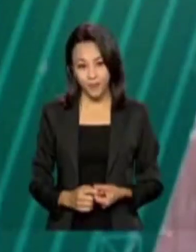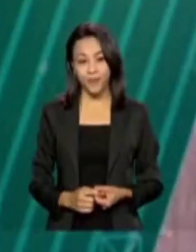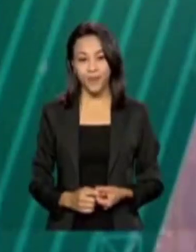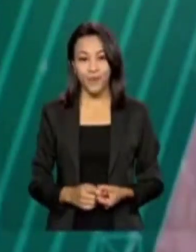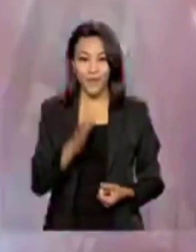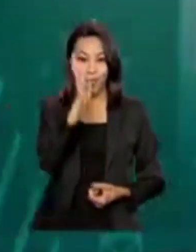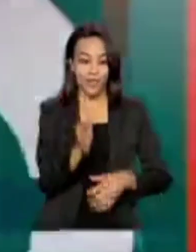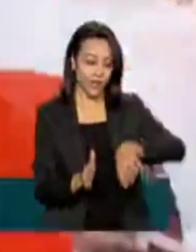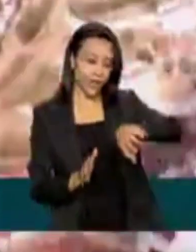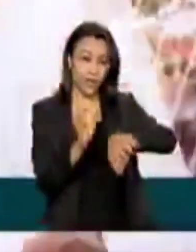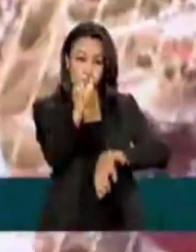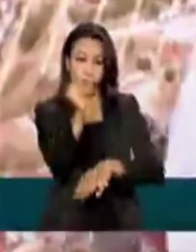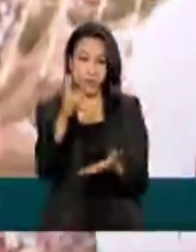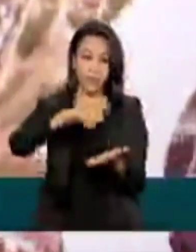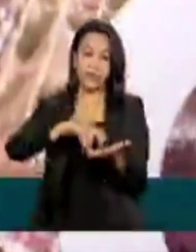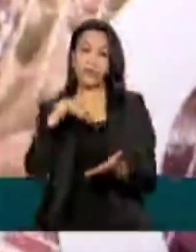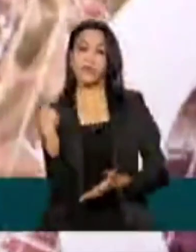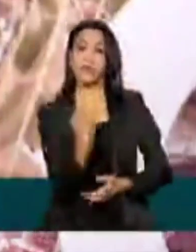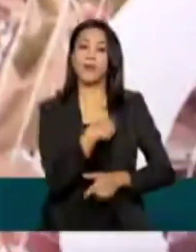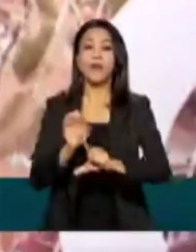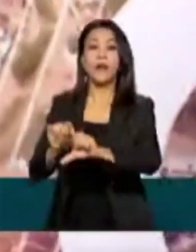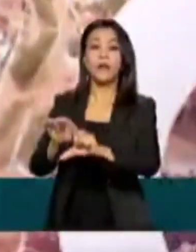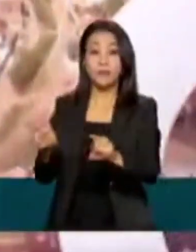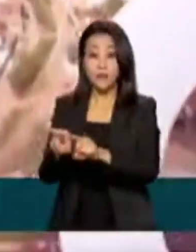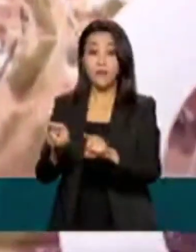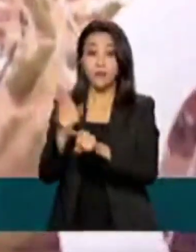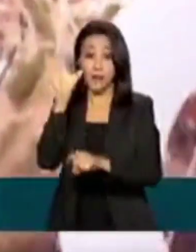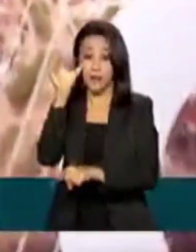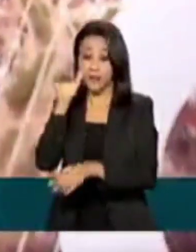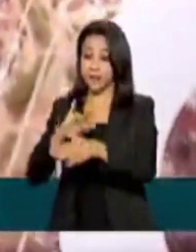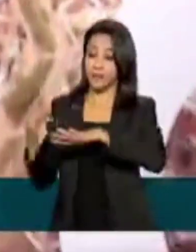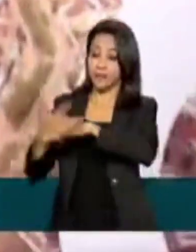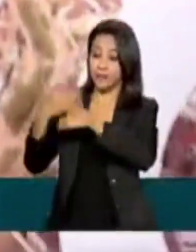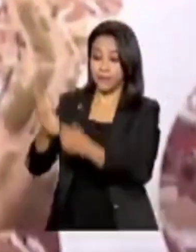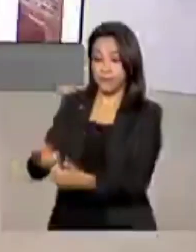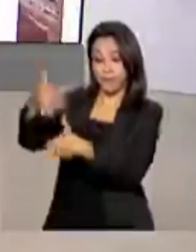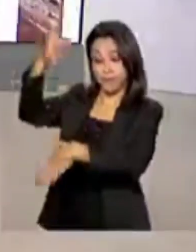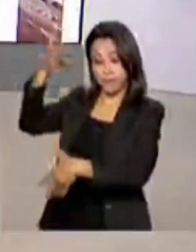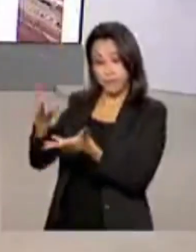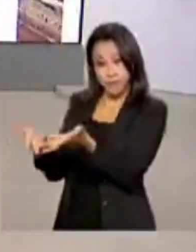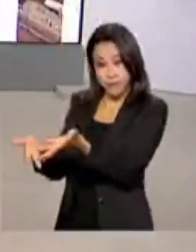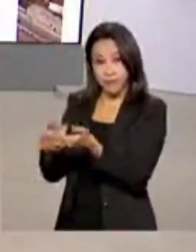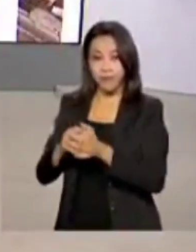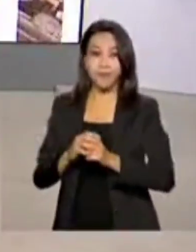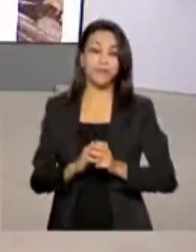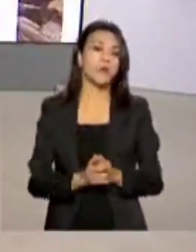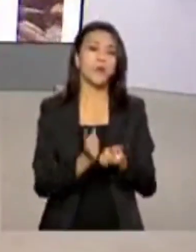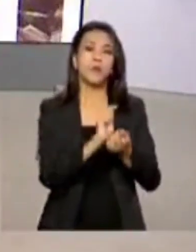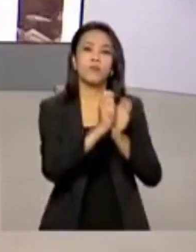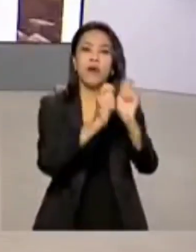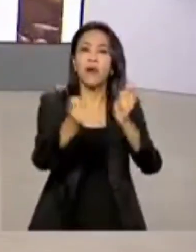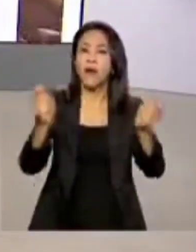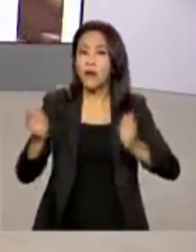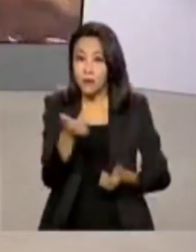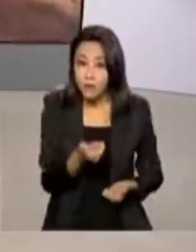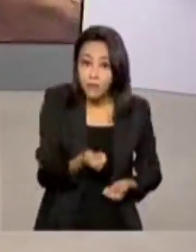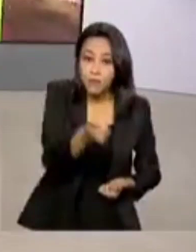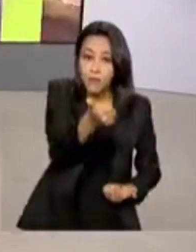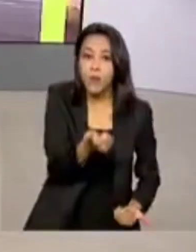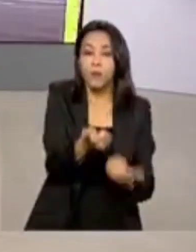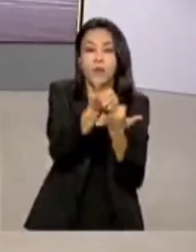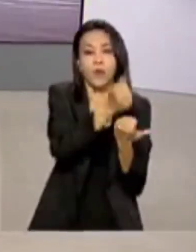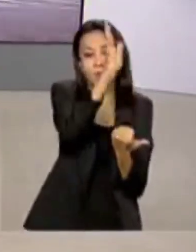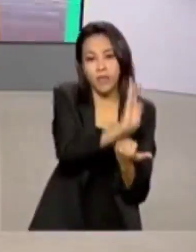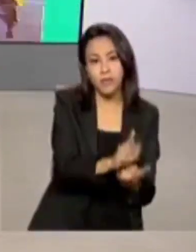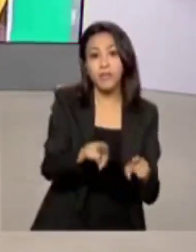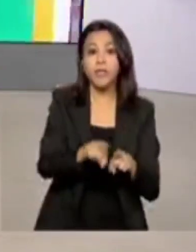Oito horas da manhã, estamos ao vivo também pelas redes sociais. Os pagamentos do Auxílio Brasil e do Auxílio